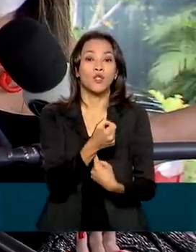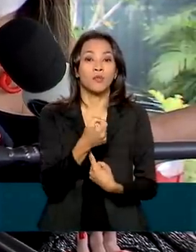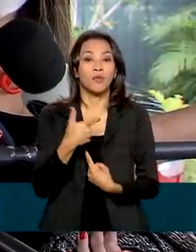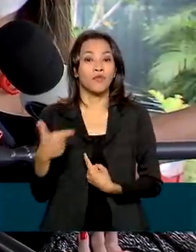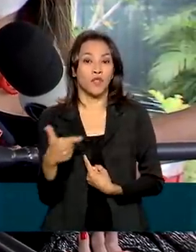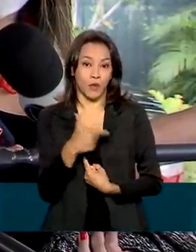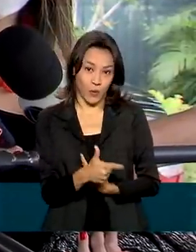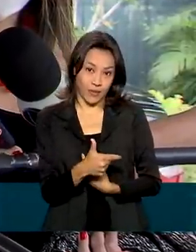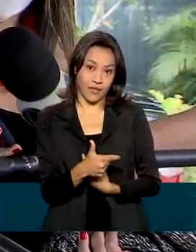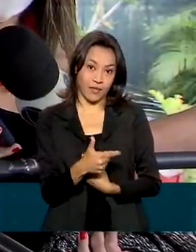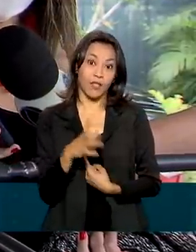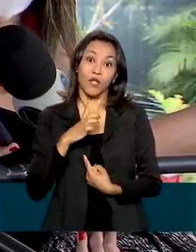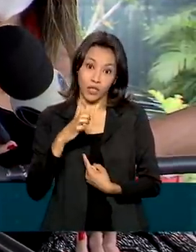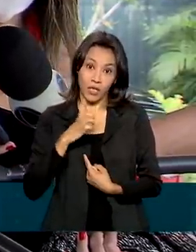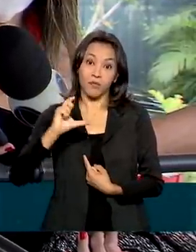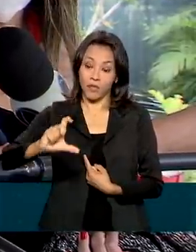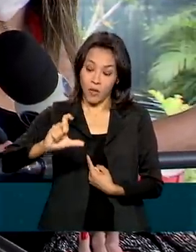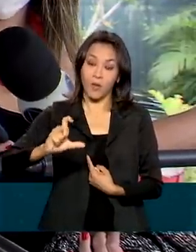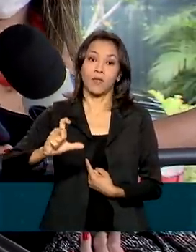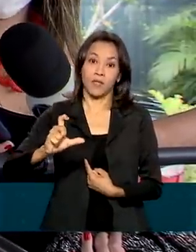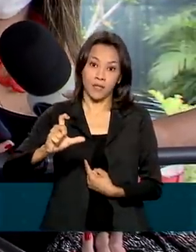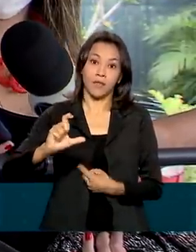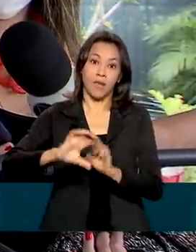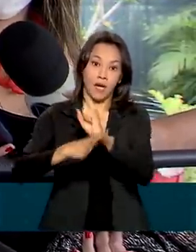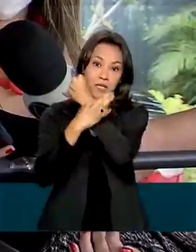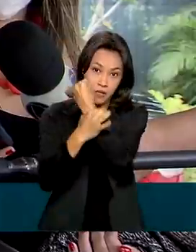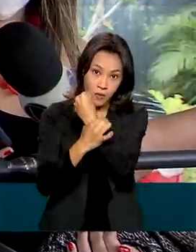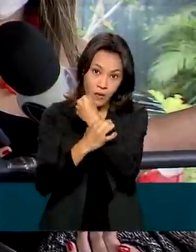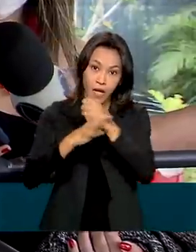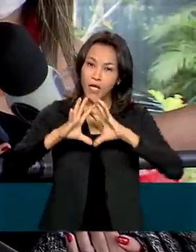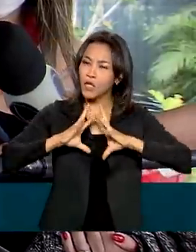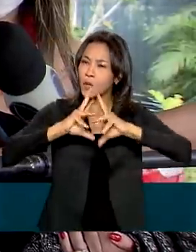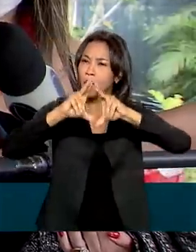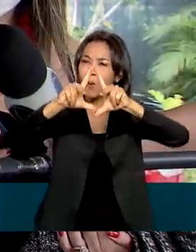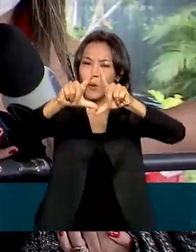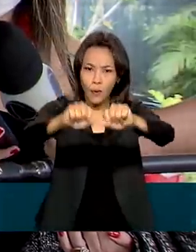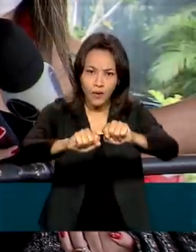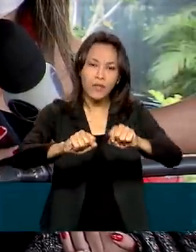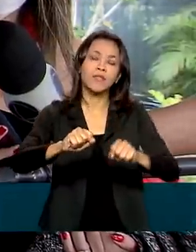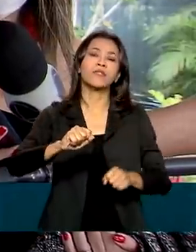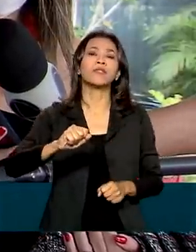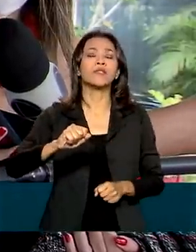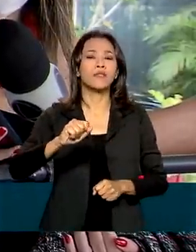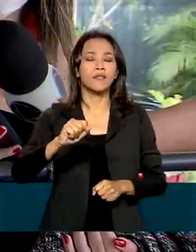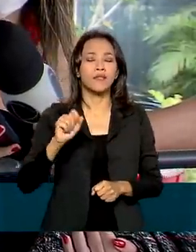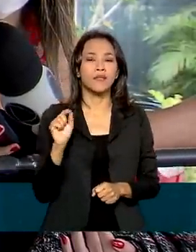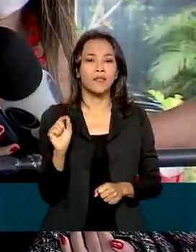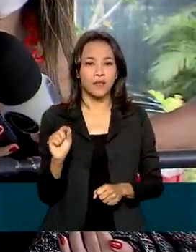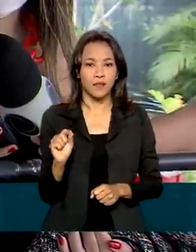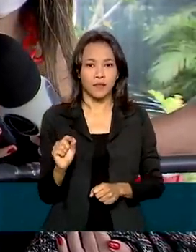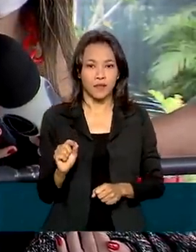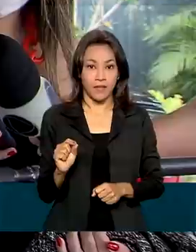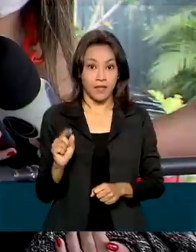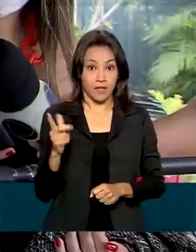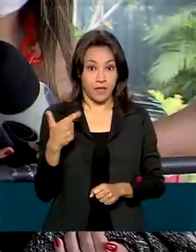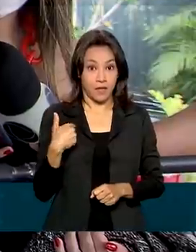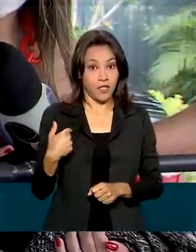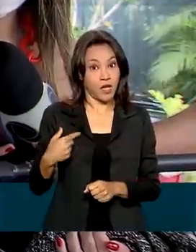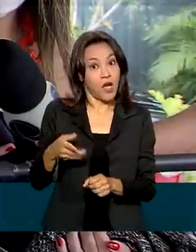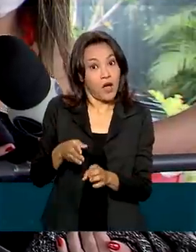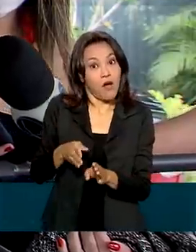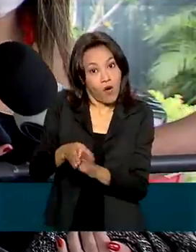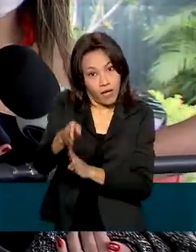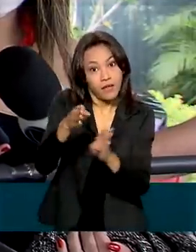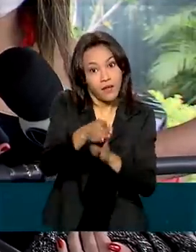O que nós temos é doses para garantir que todas as doses necessárias que sejam recomendadas